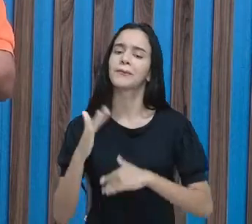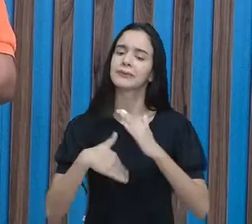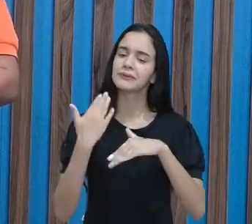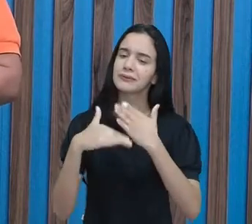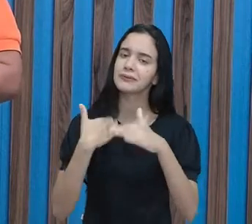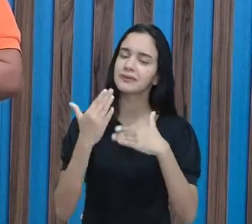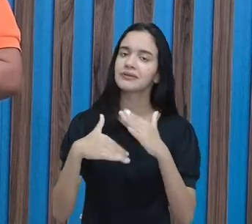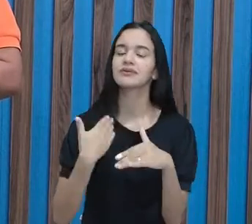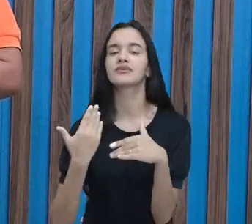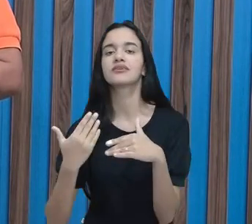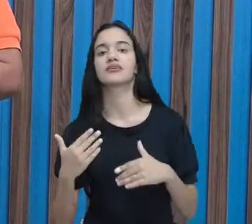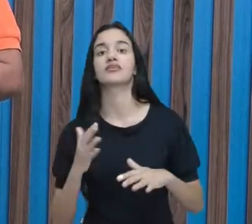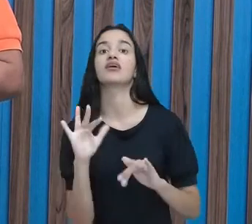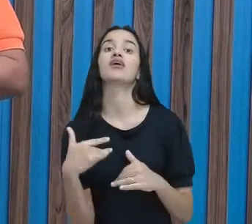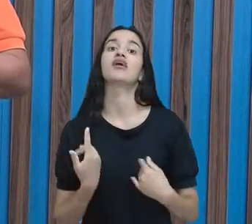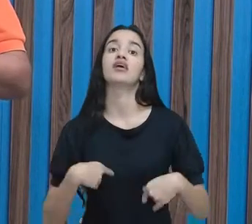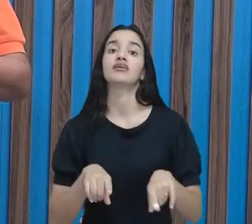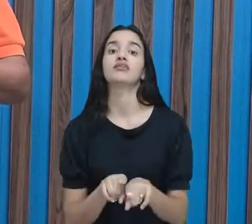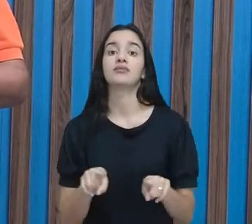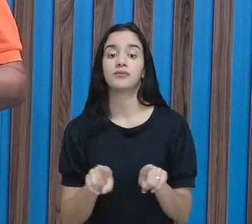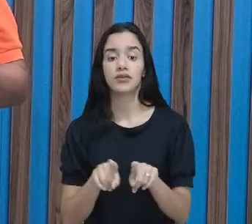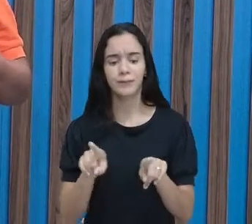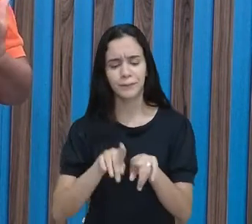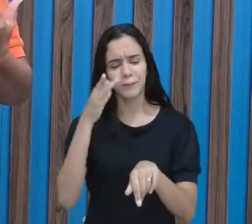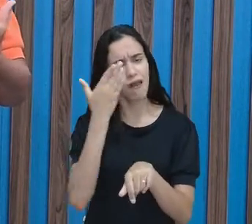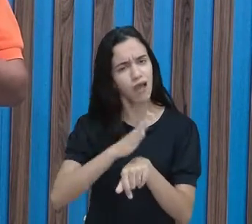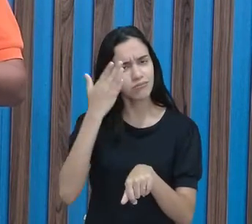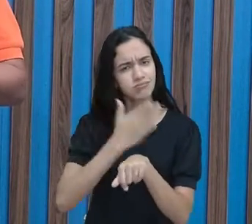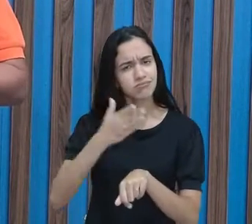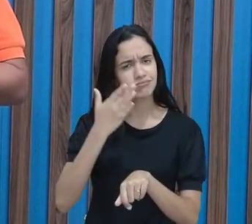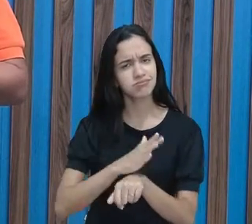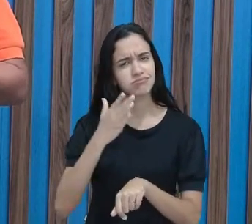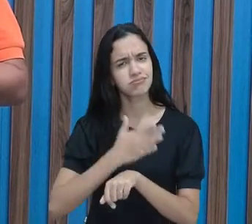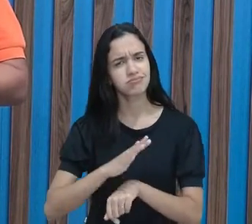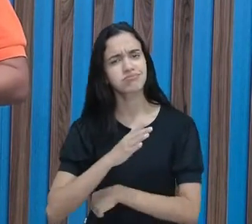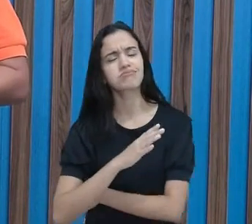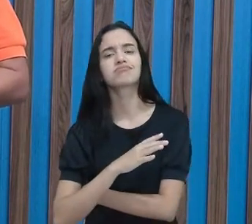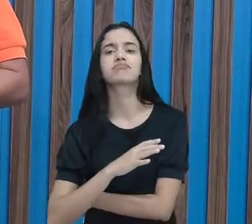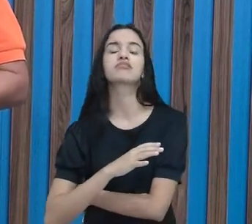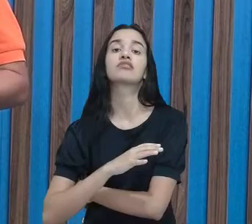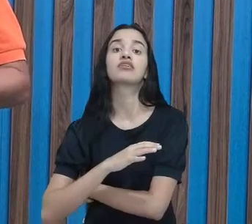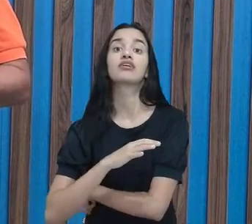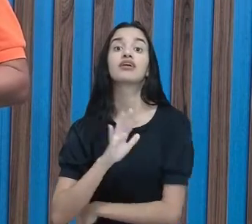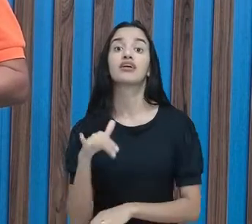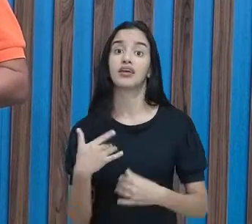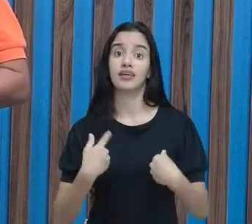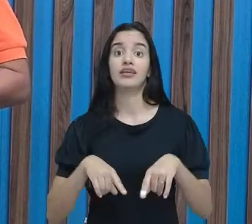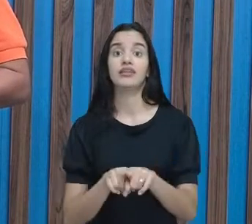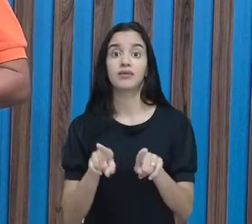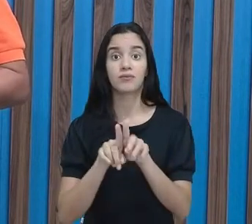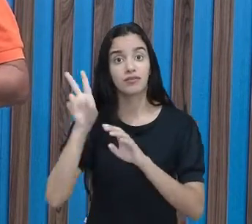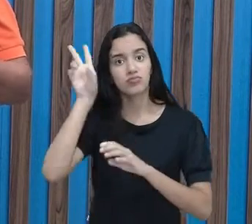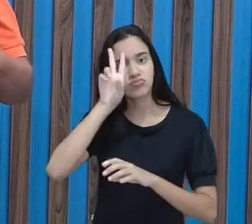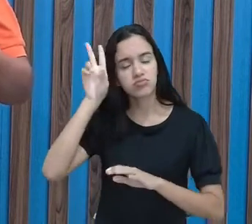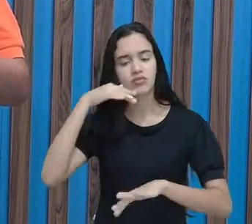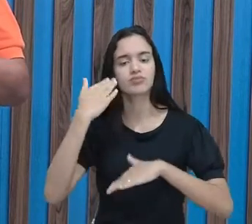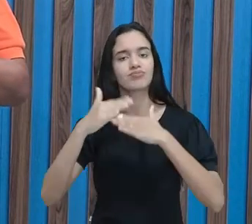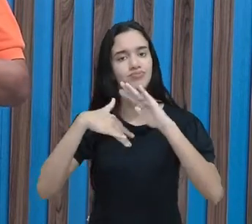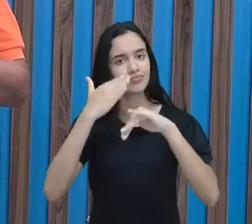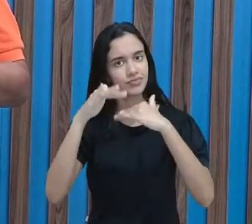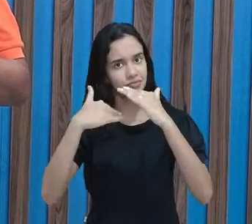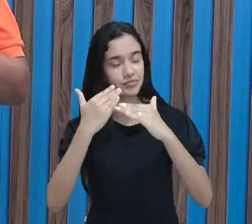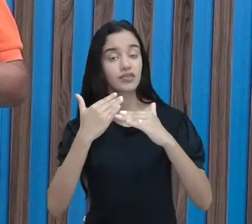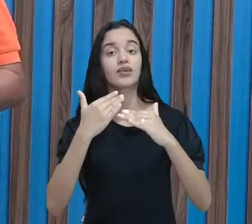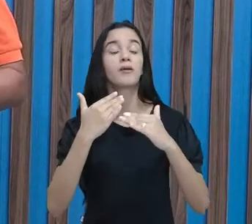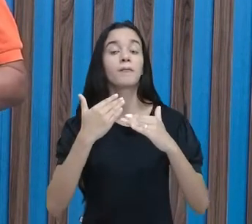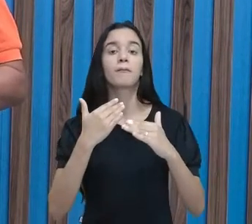usando, ousando, praticando e se fazendo nessa história, né? Nós nos